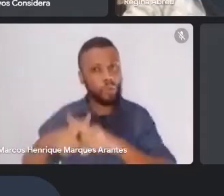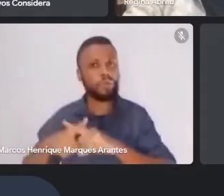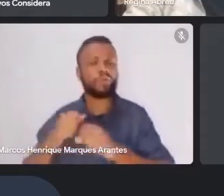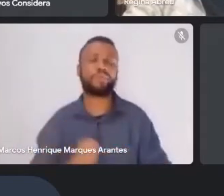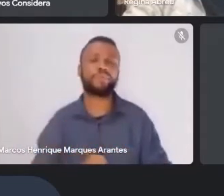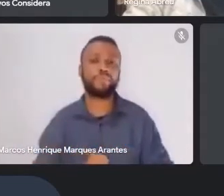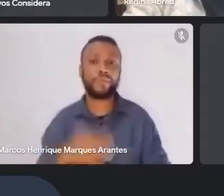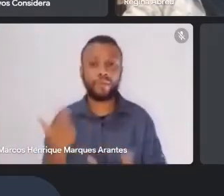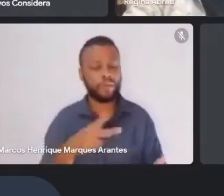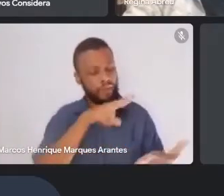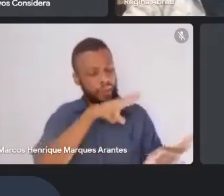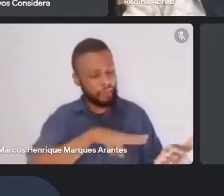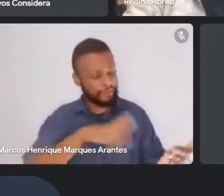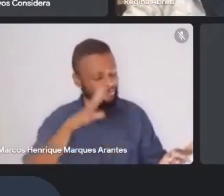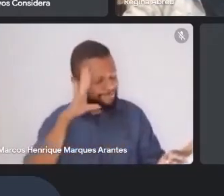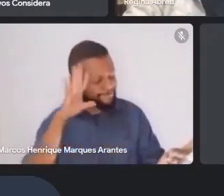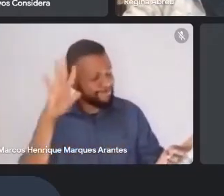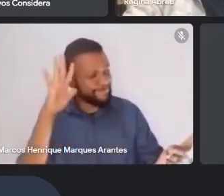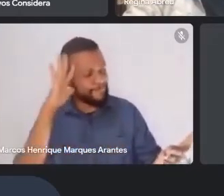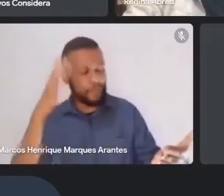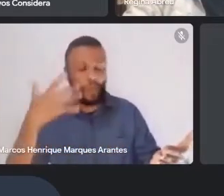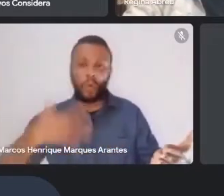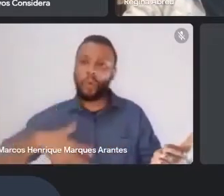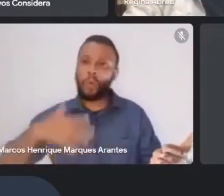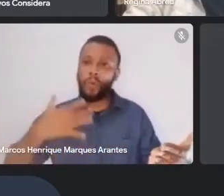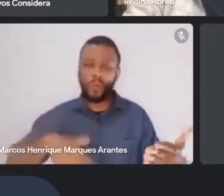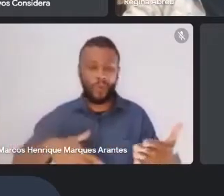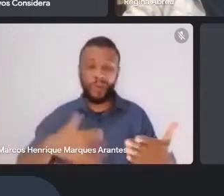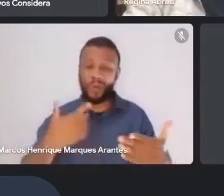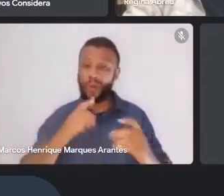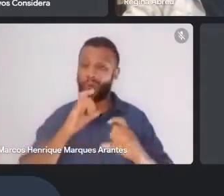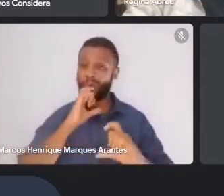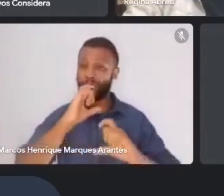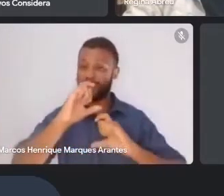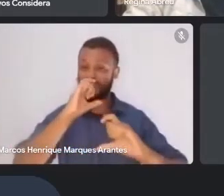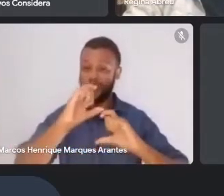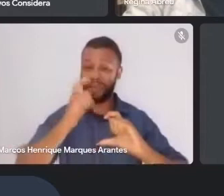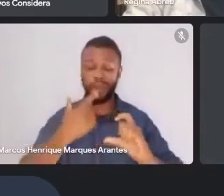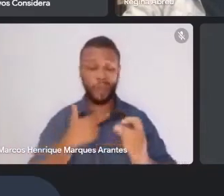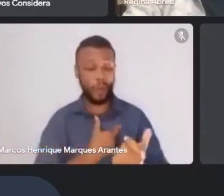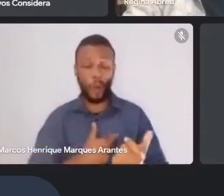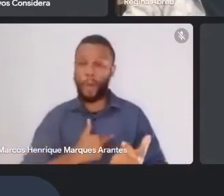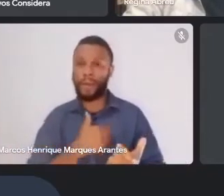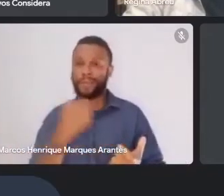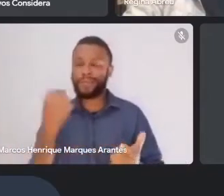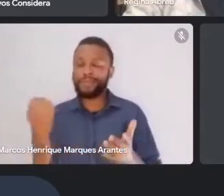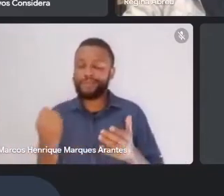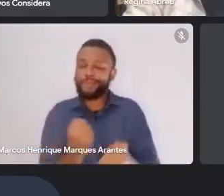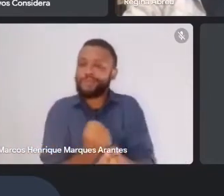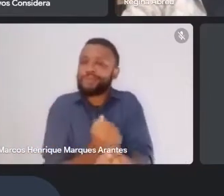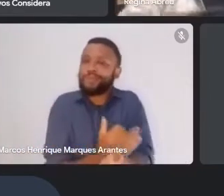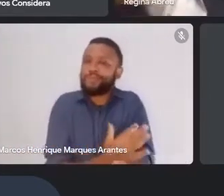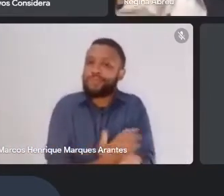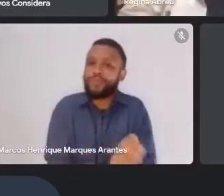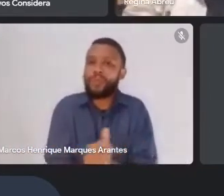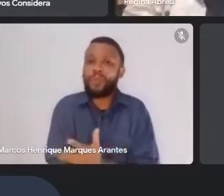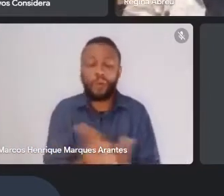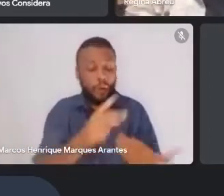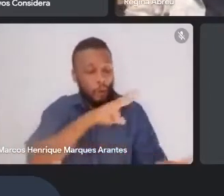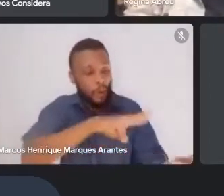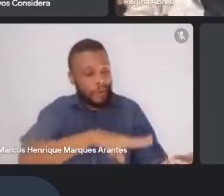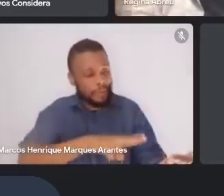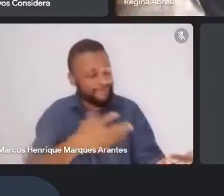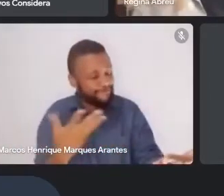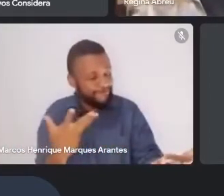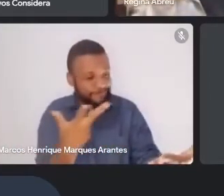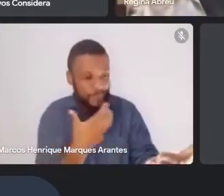melhor do gibis, melhor do livro de romance, mais emocionante. Li com uma vontade